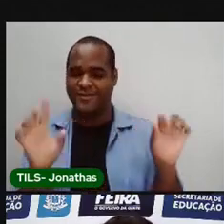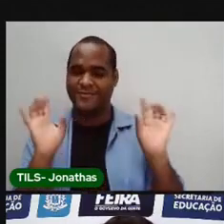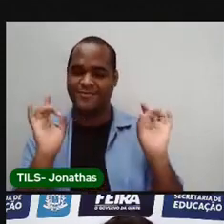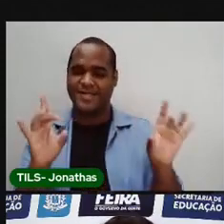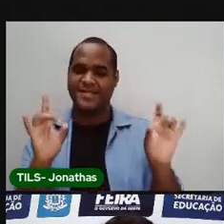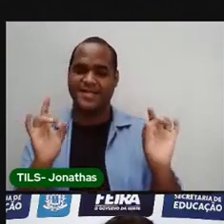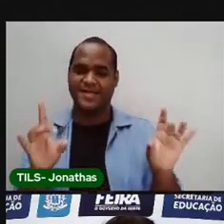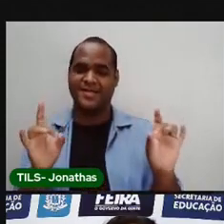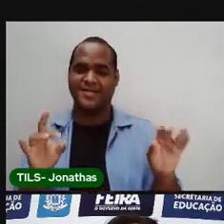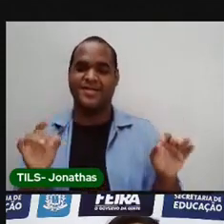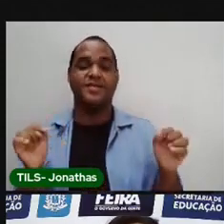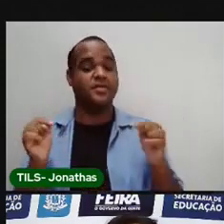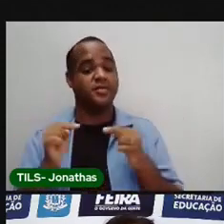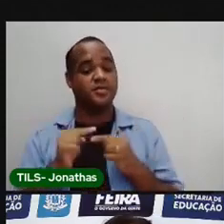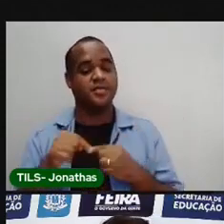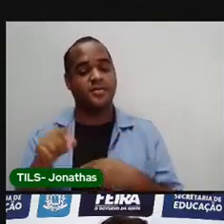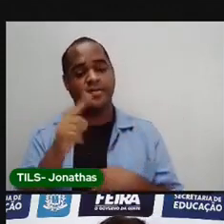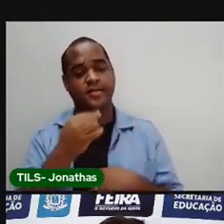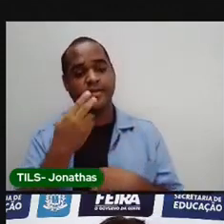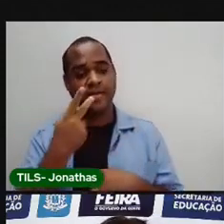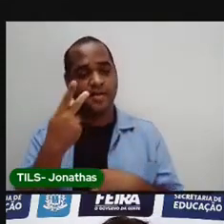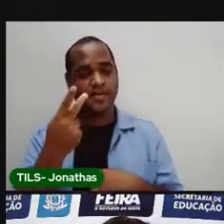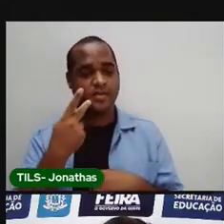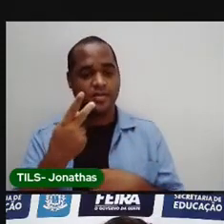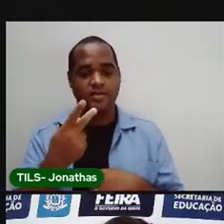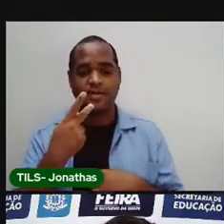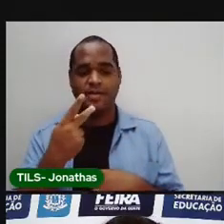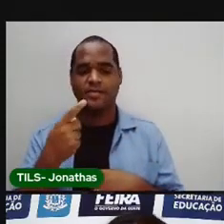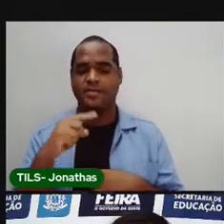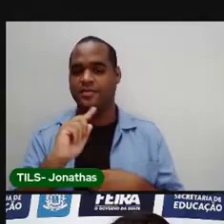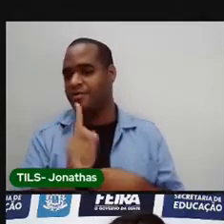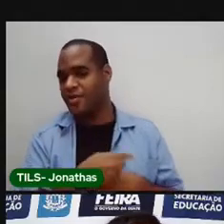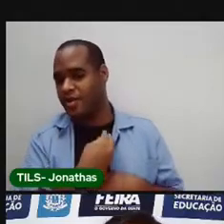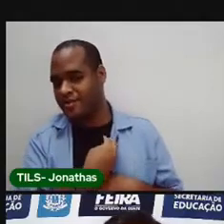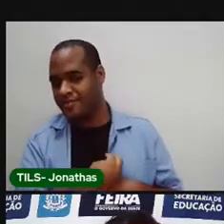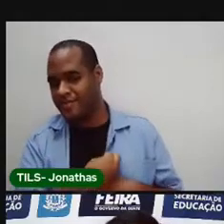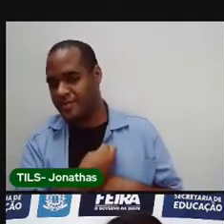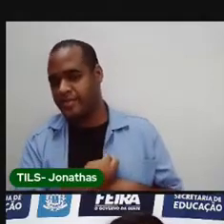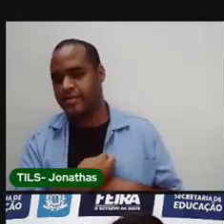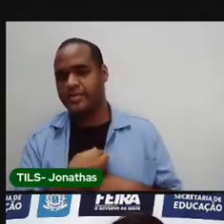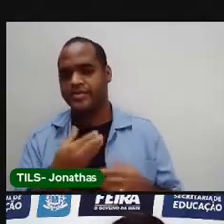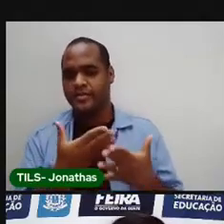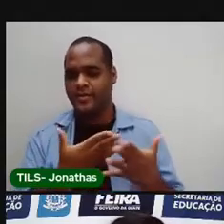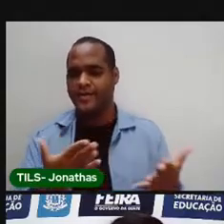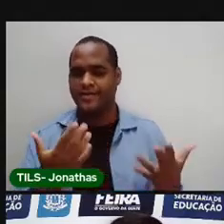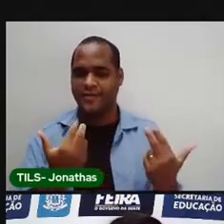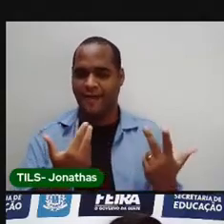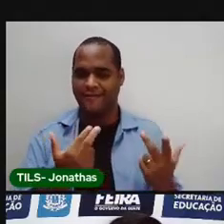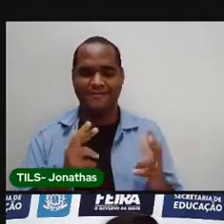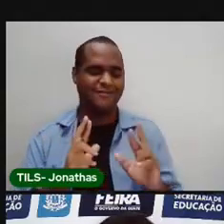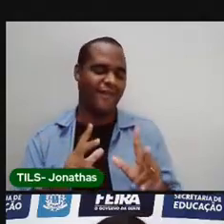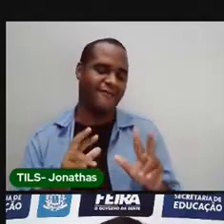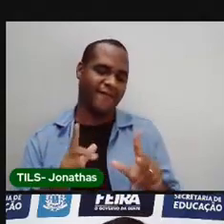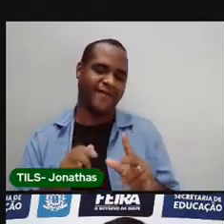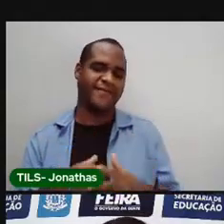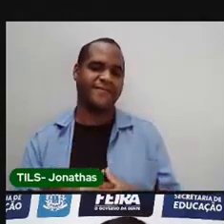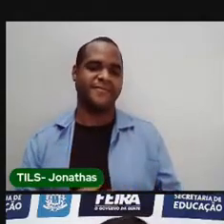especial. Porque ela fala da gente. Por isso que ninguém tem uma igual a sua.